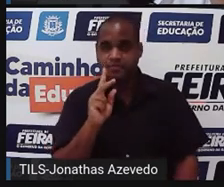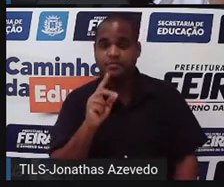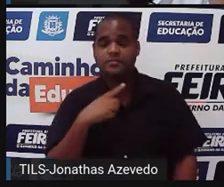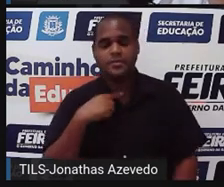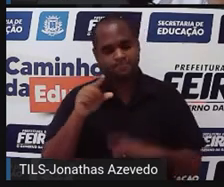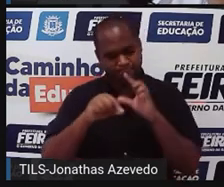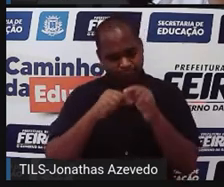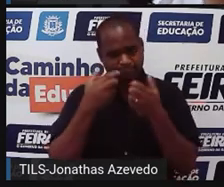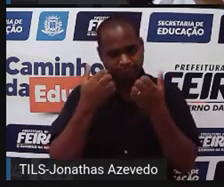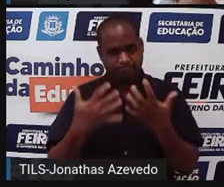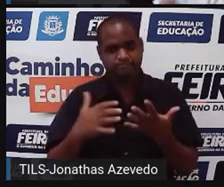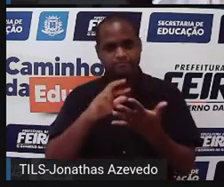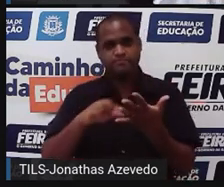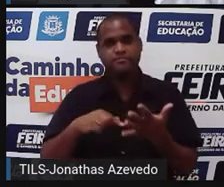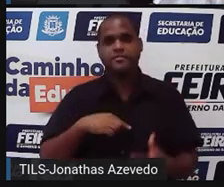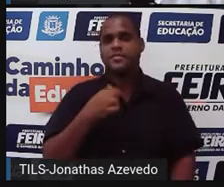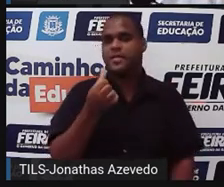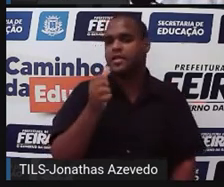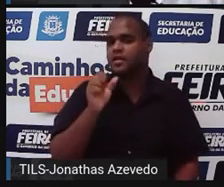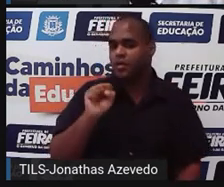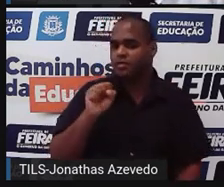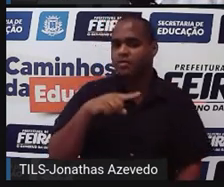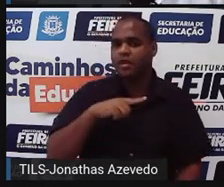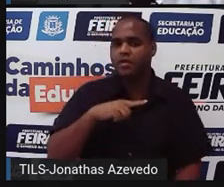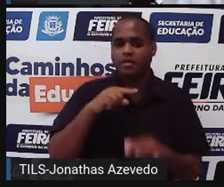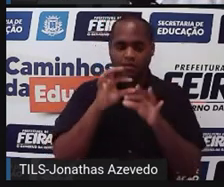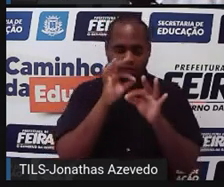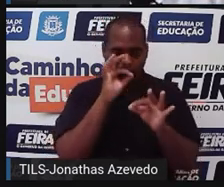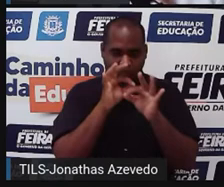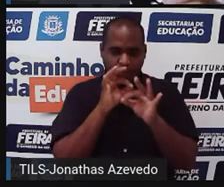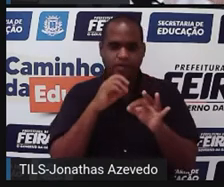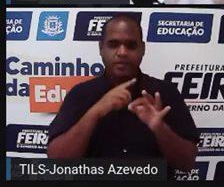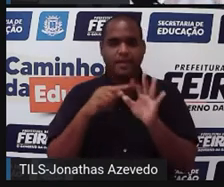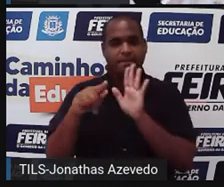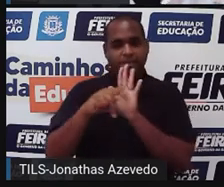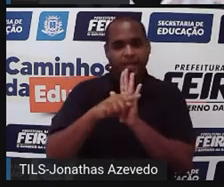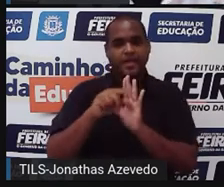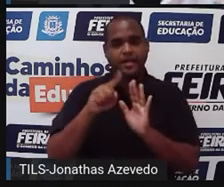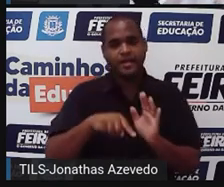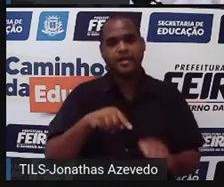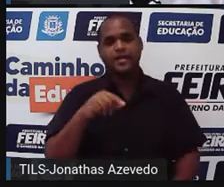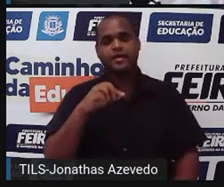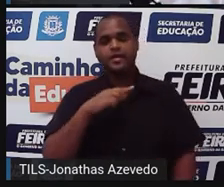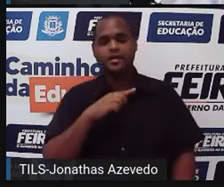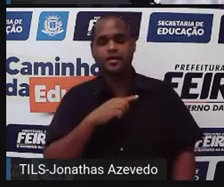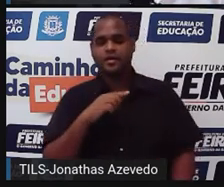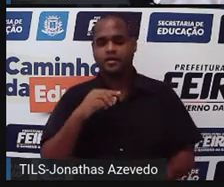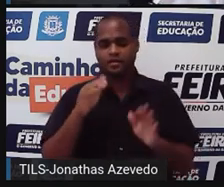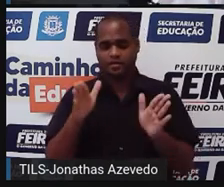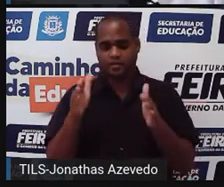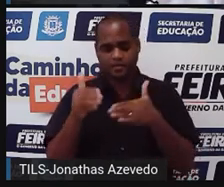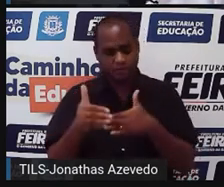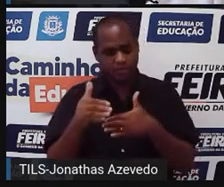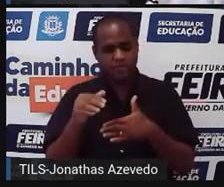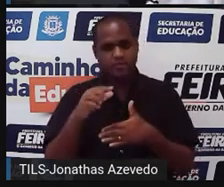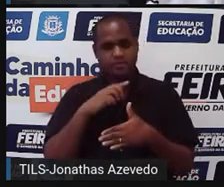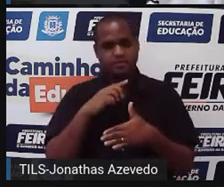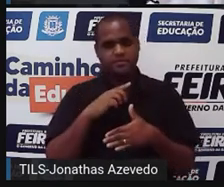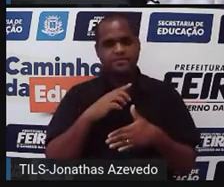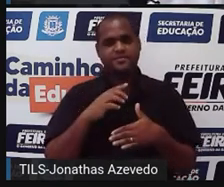tem um detalhe, esses sessenta e oito canudos, uma parte é para fazer cubos, outra parte é para fazer